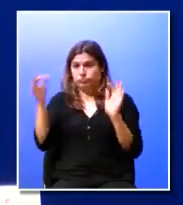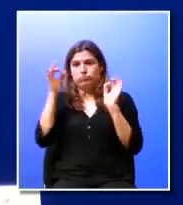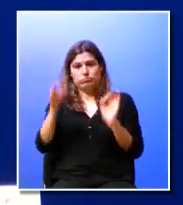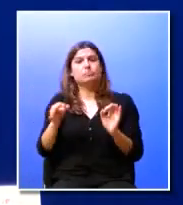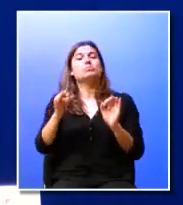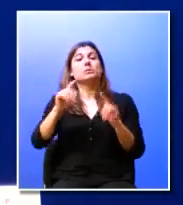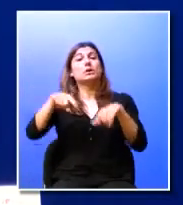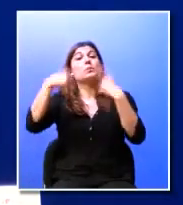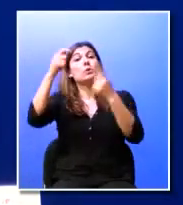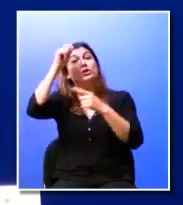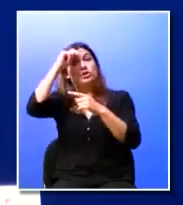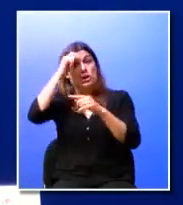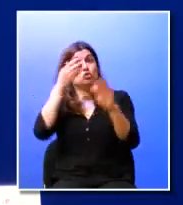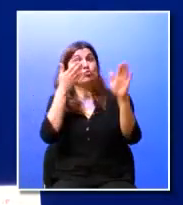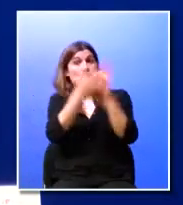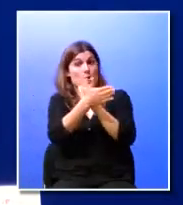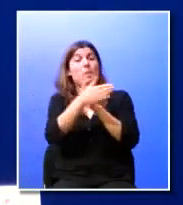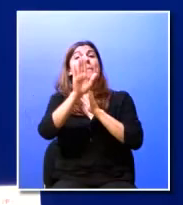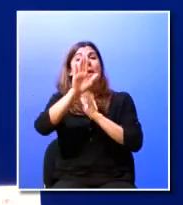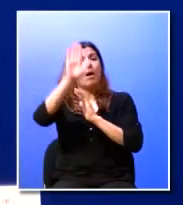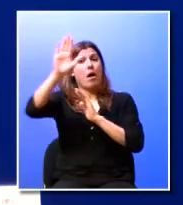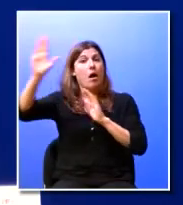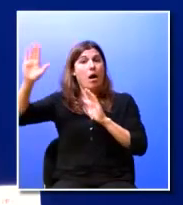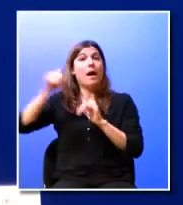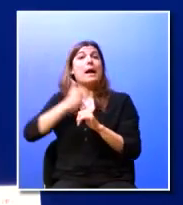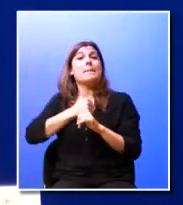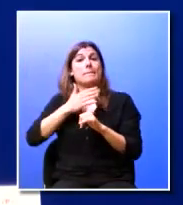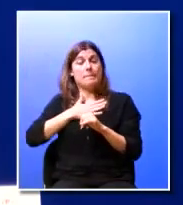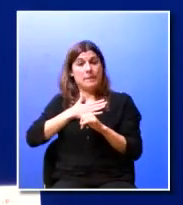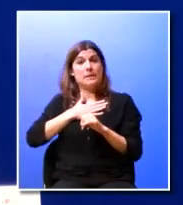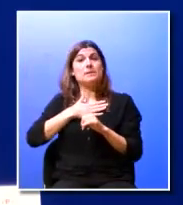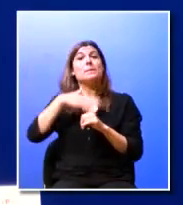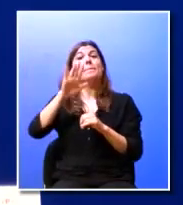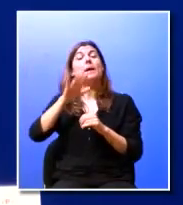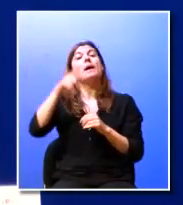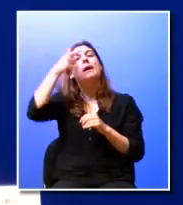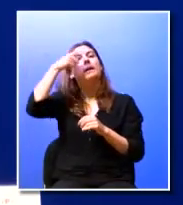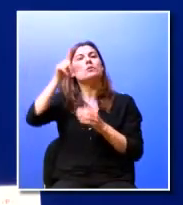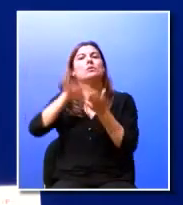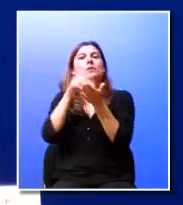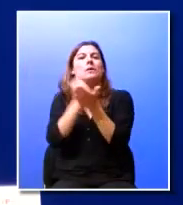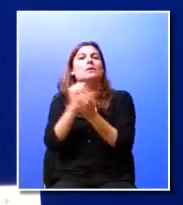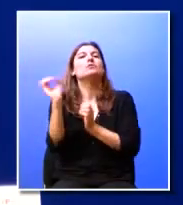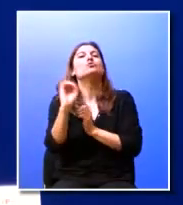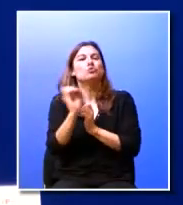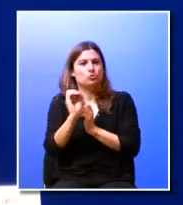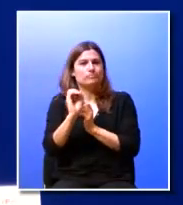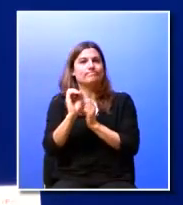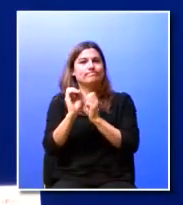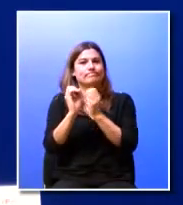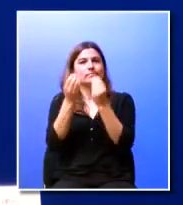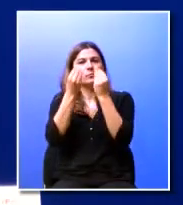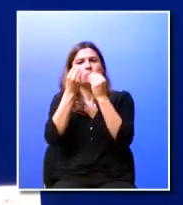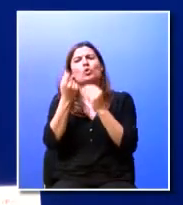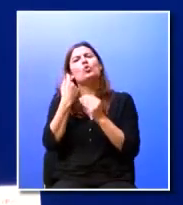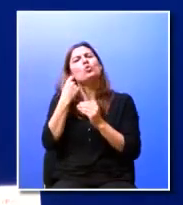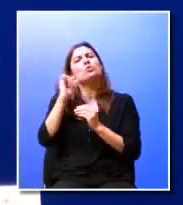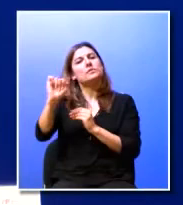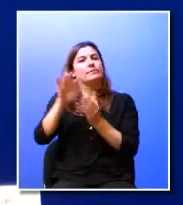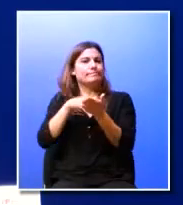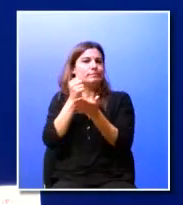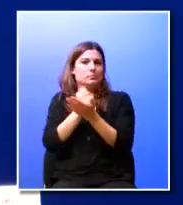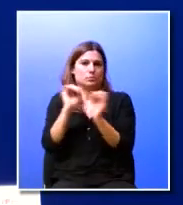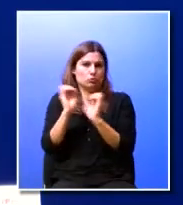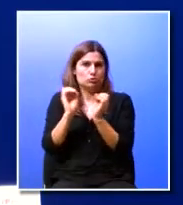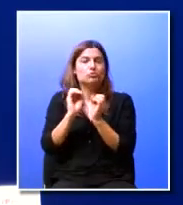para os estágios e ficam nas empresas não terminando a sua formação e o seu curso não